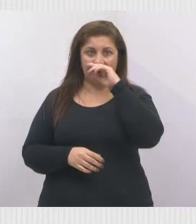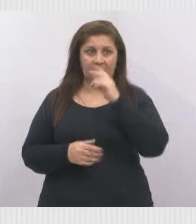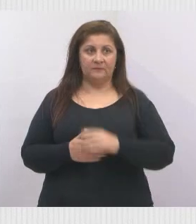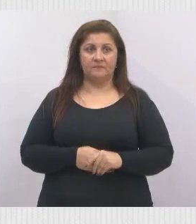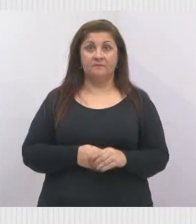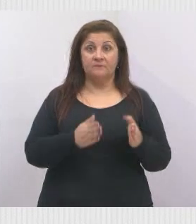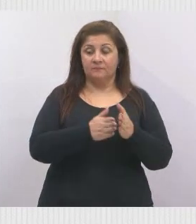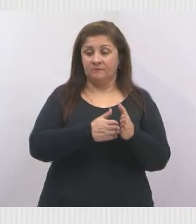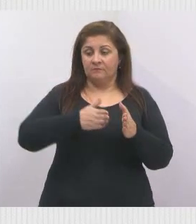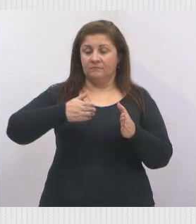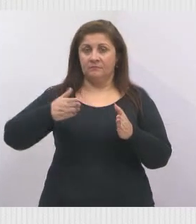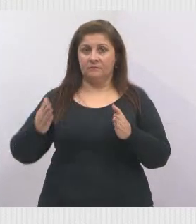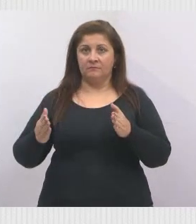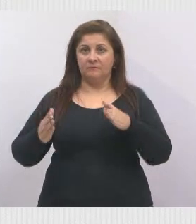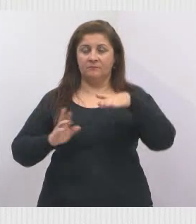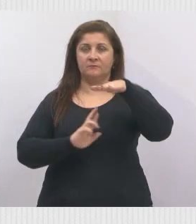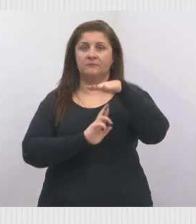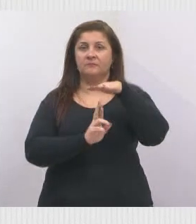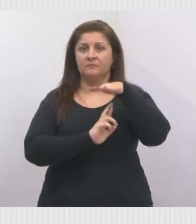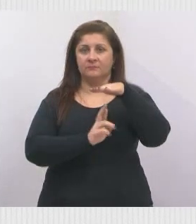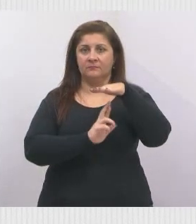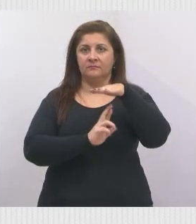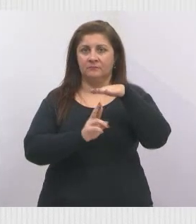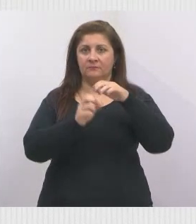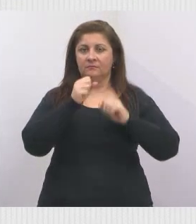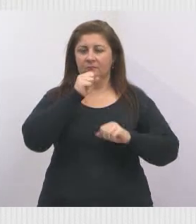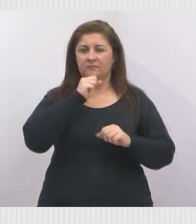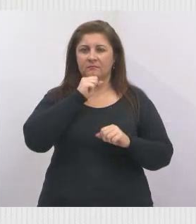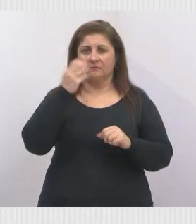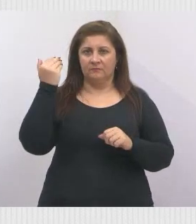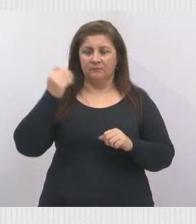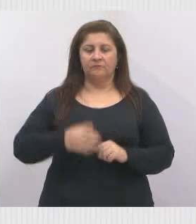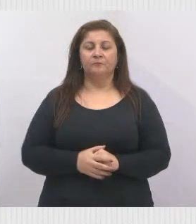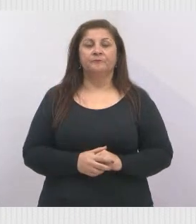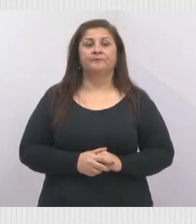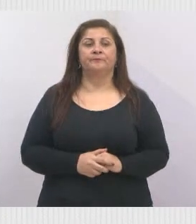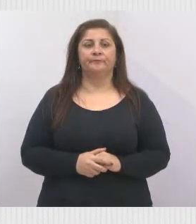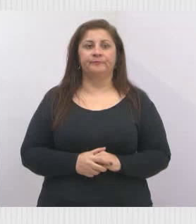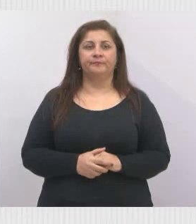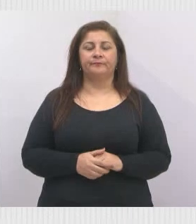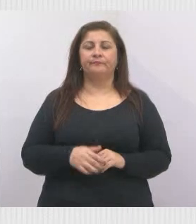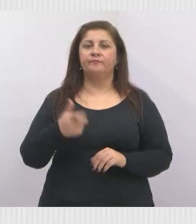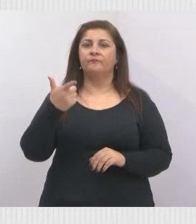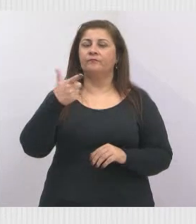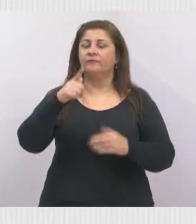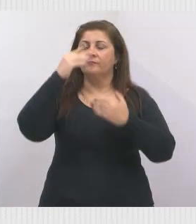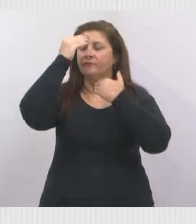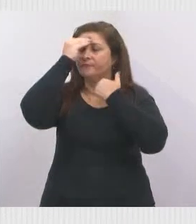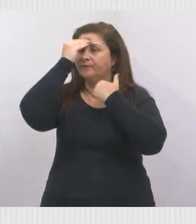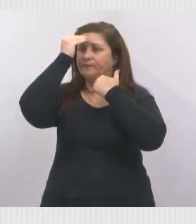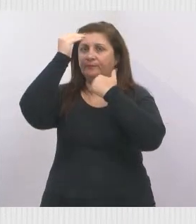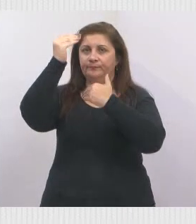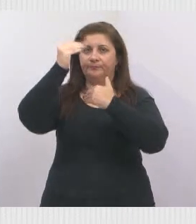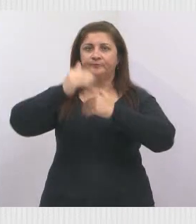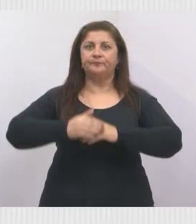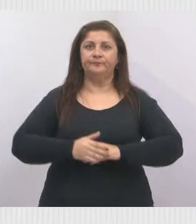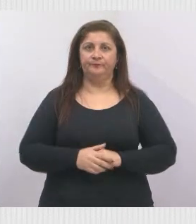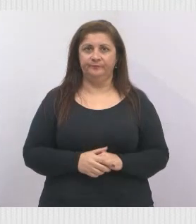lado da rodoviária velha. Está bom, pessoal? Mais uma vez, agradeço